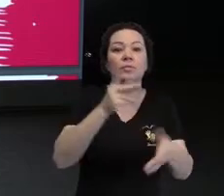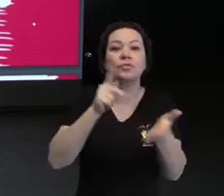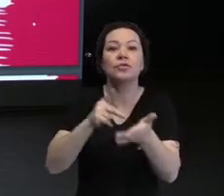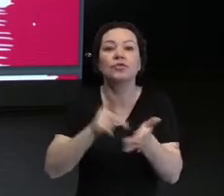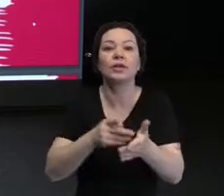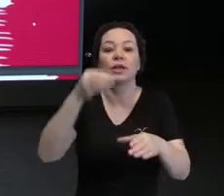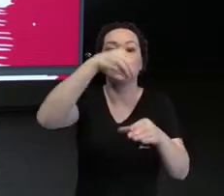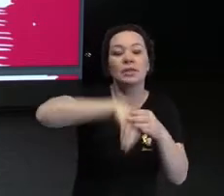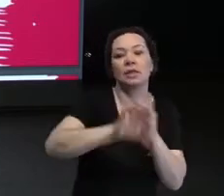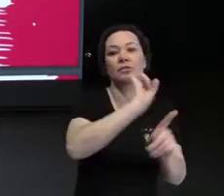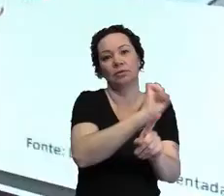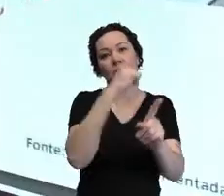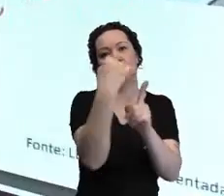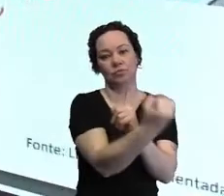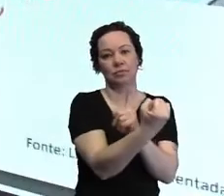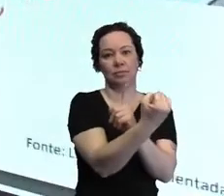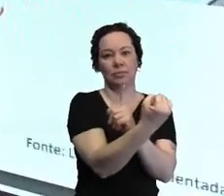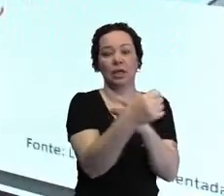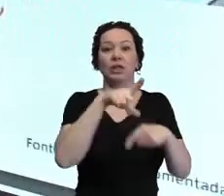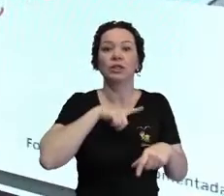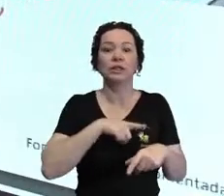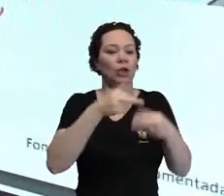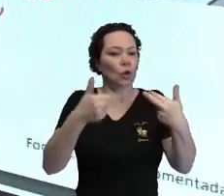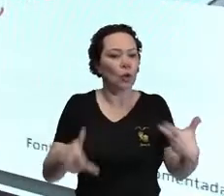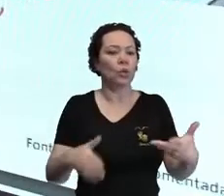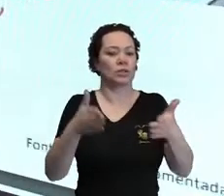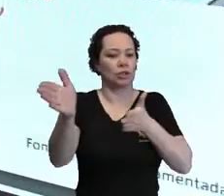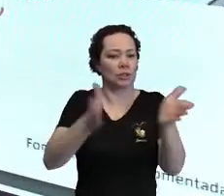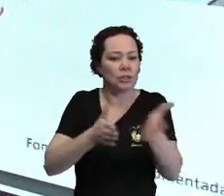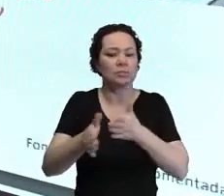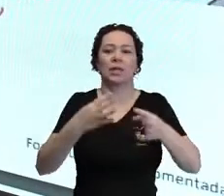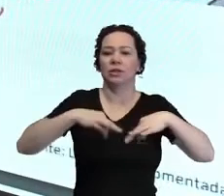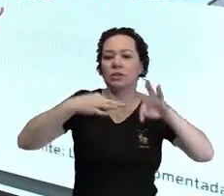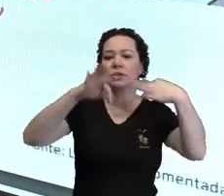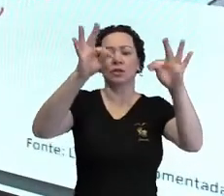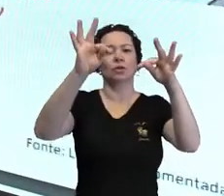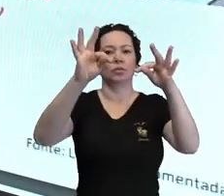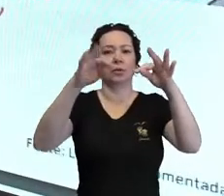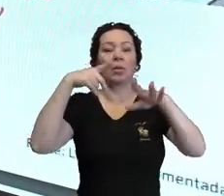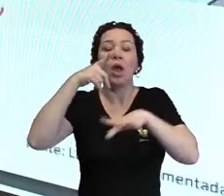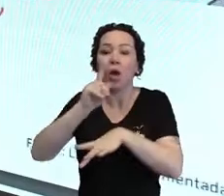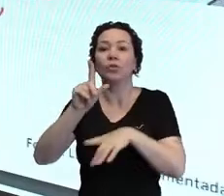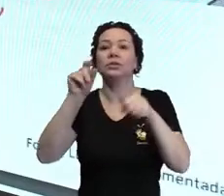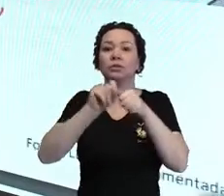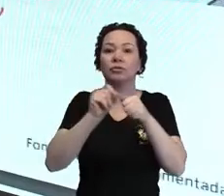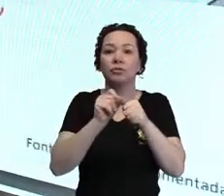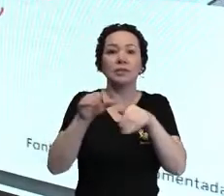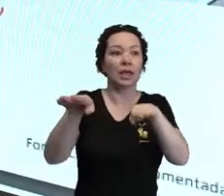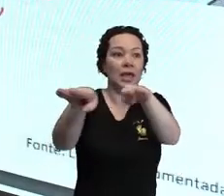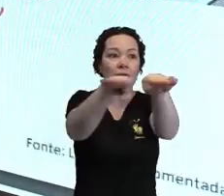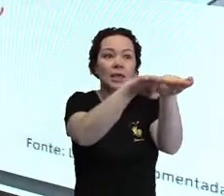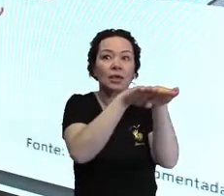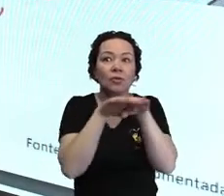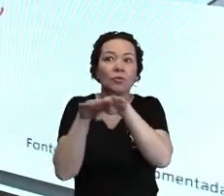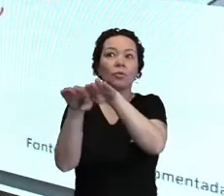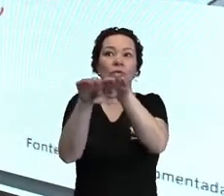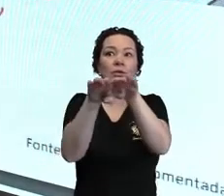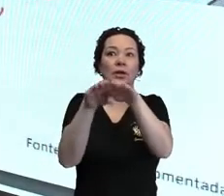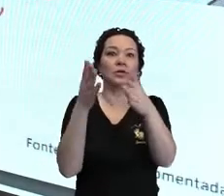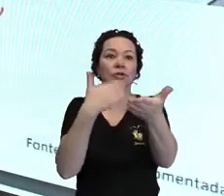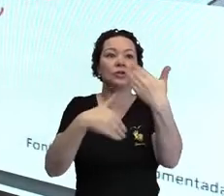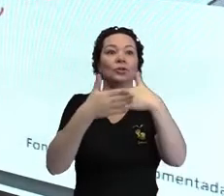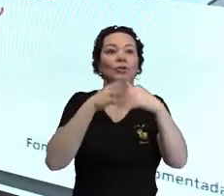comunidade. Ter o mais, ter recursos de acessibilidade, são recursos que promovem a igualdade de participação.